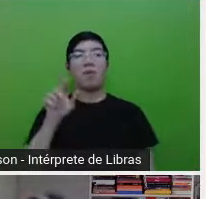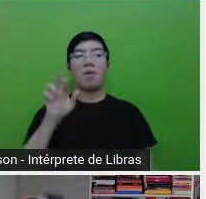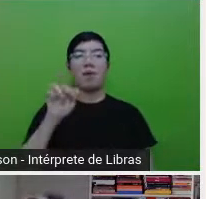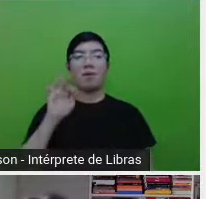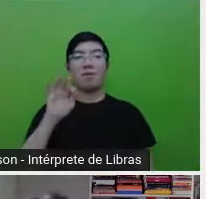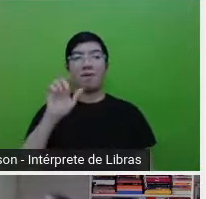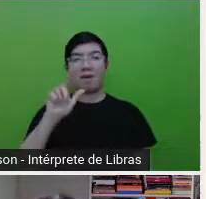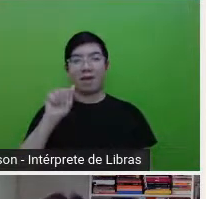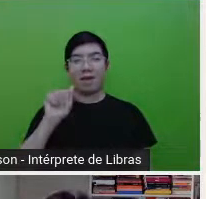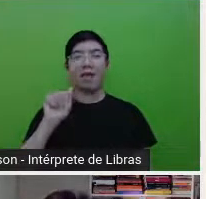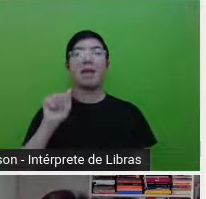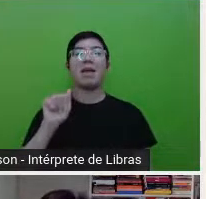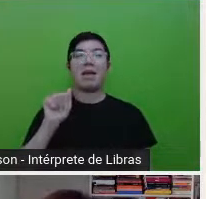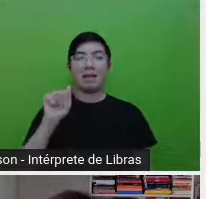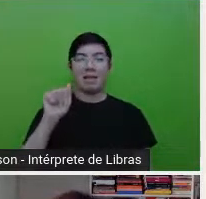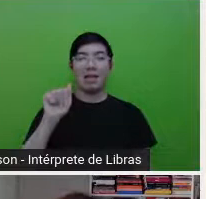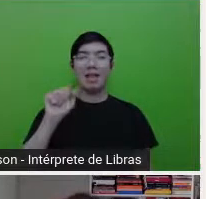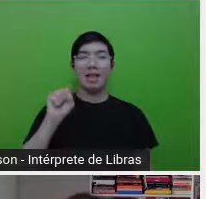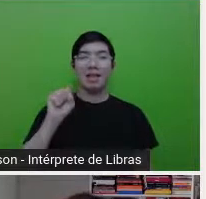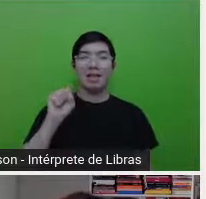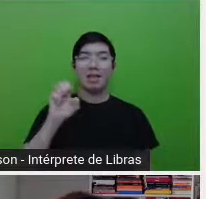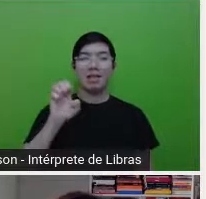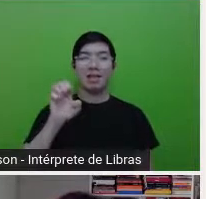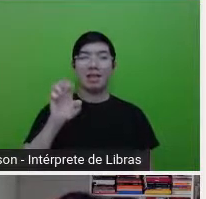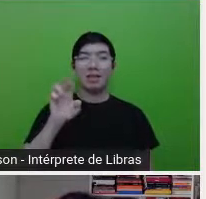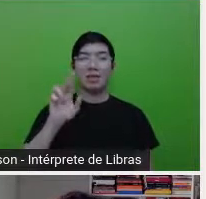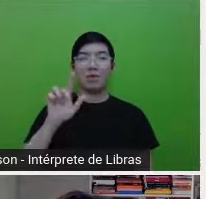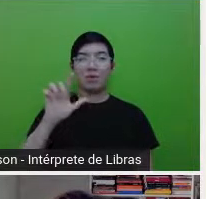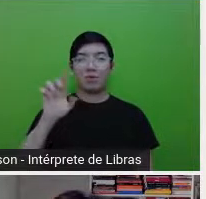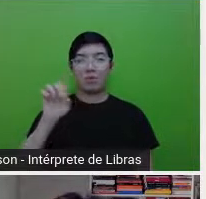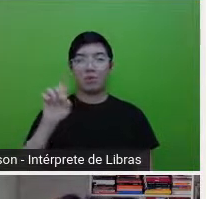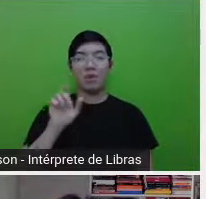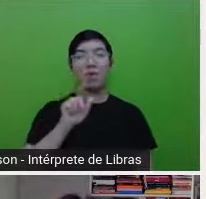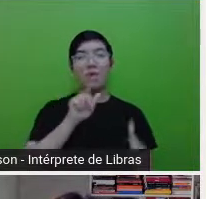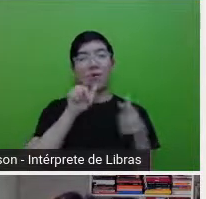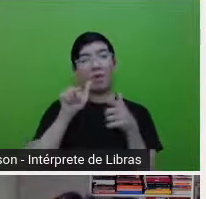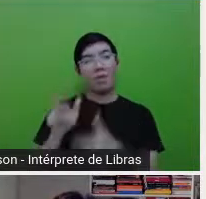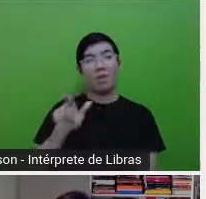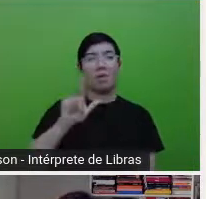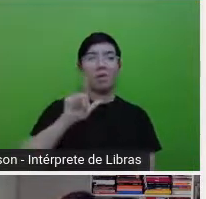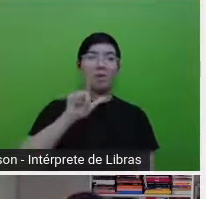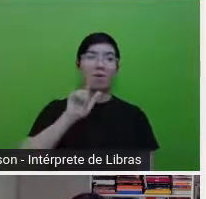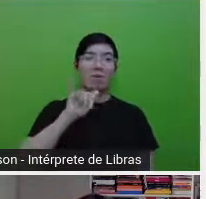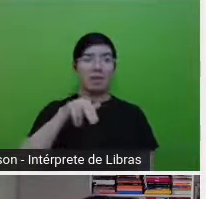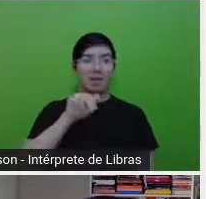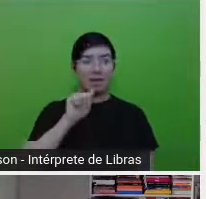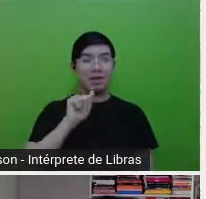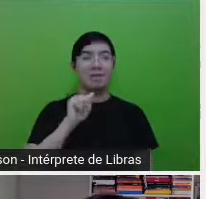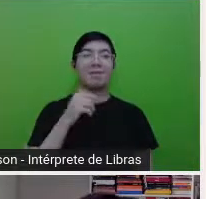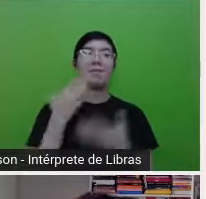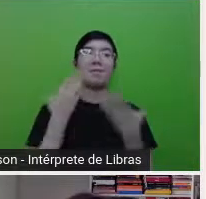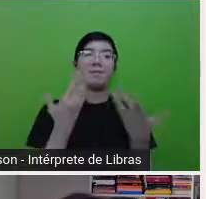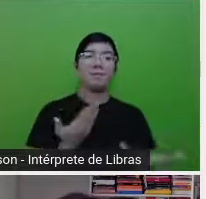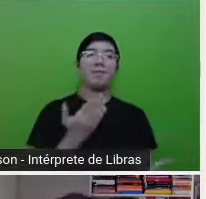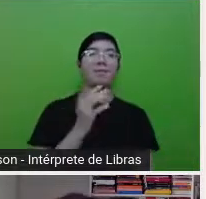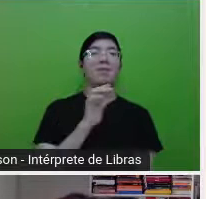por toda a família, ela é chamada de Lina. Mas a Helena Greco chama